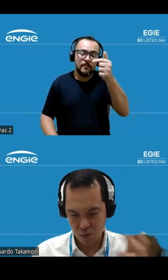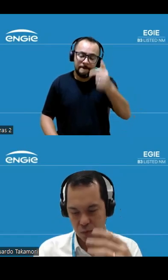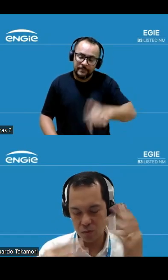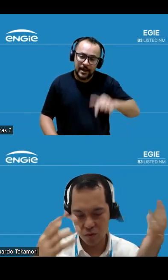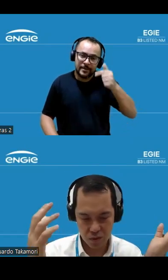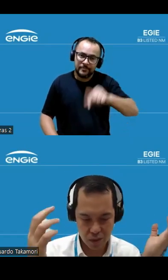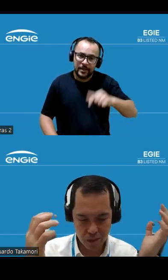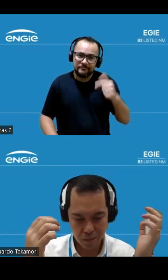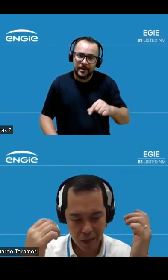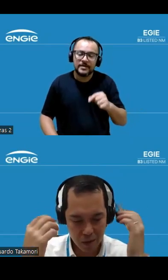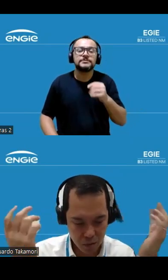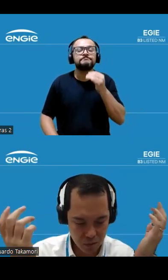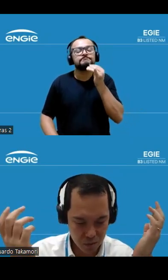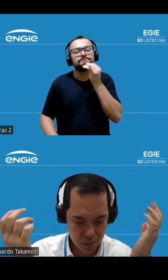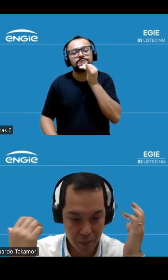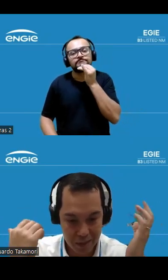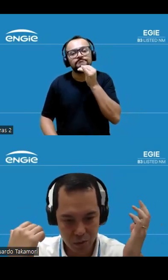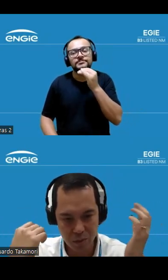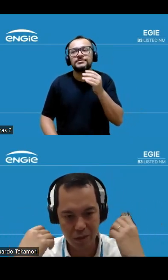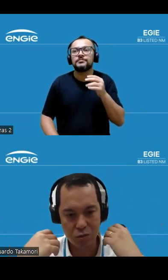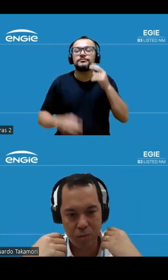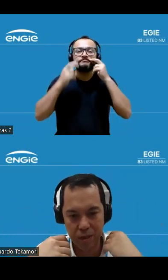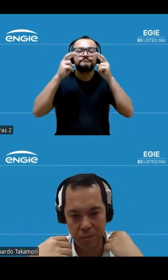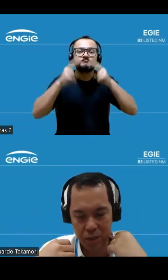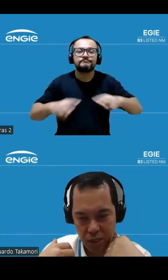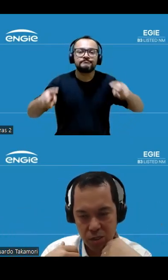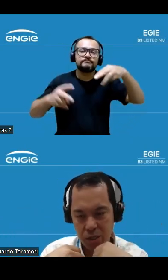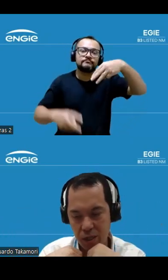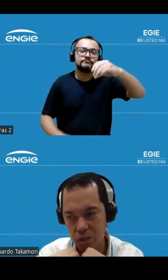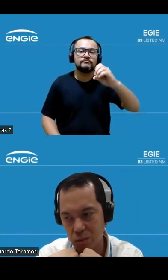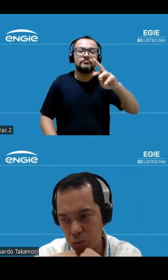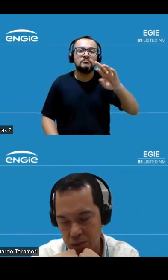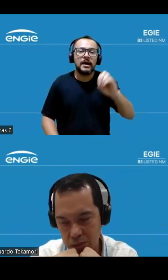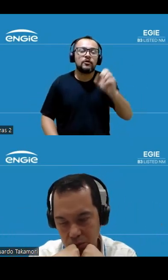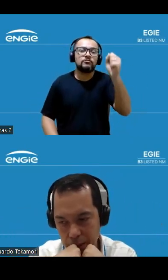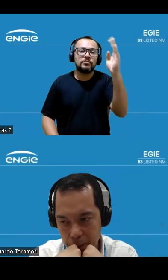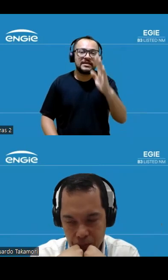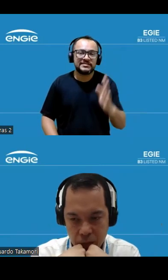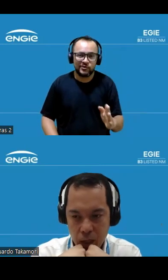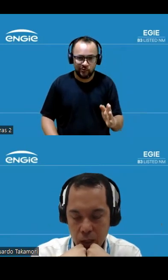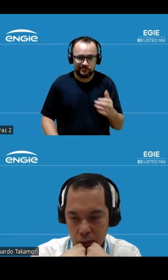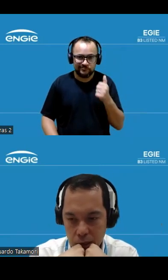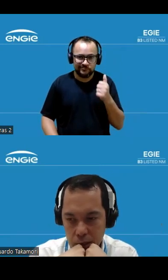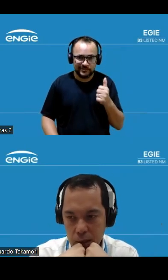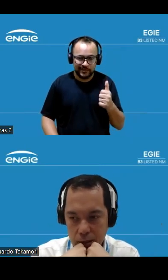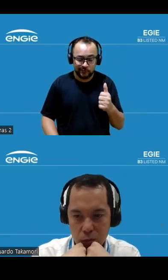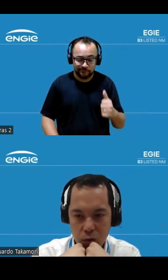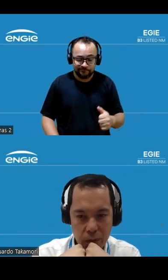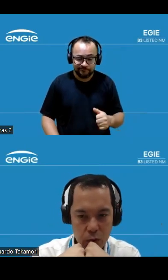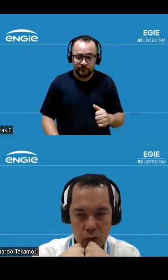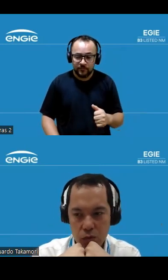sustentável do ponto de vista macro para o Brasil também não só para a gente aqui a Engie mas para o Brasil também e